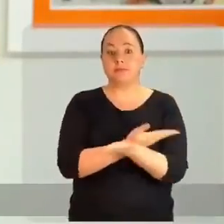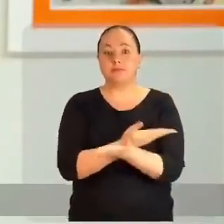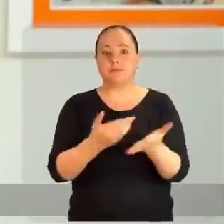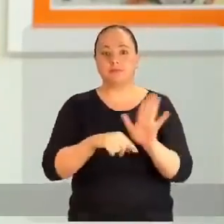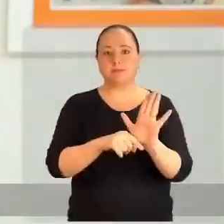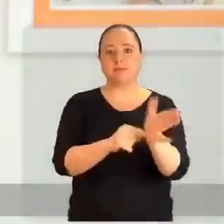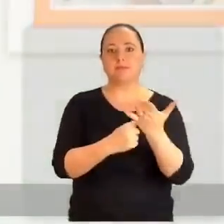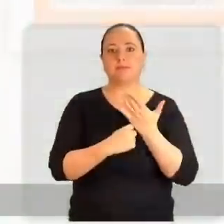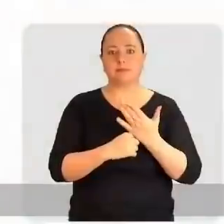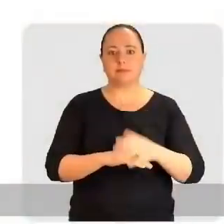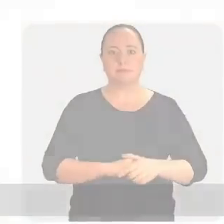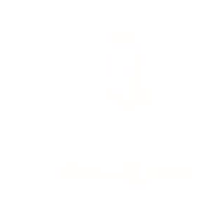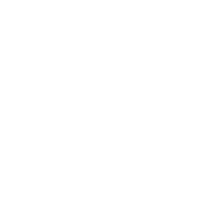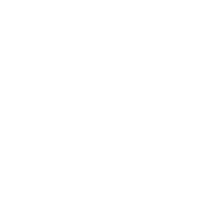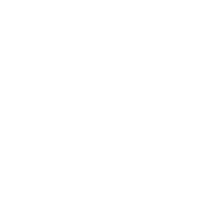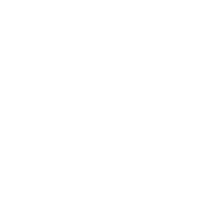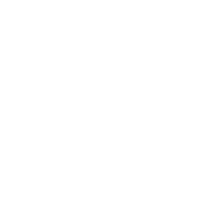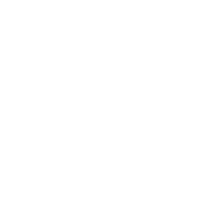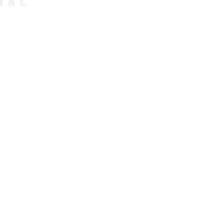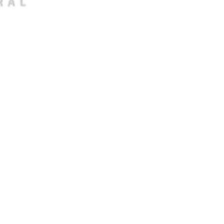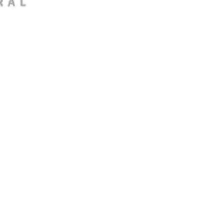mundo cuidando de todo mundo.